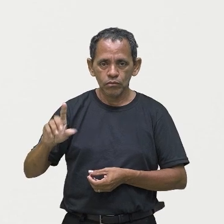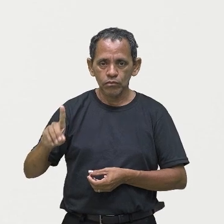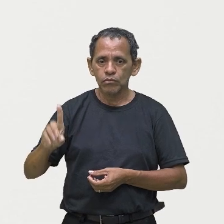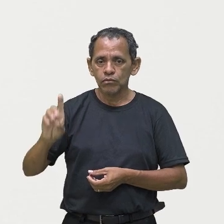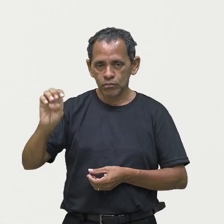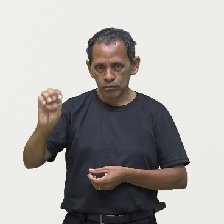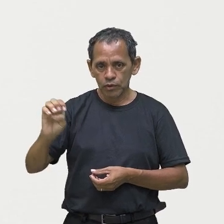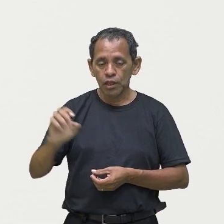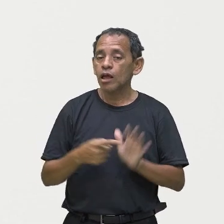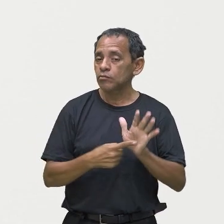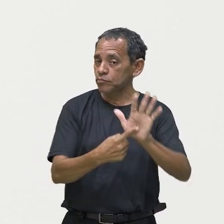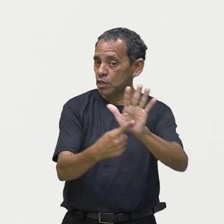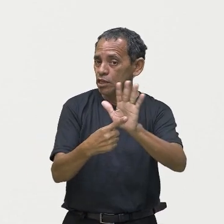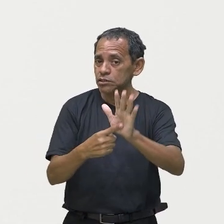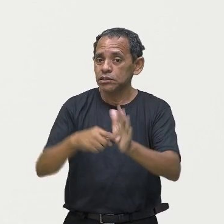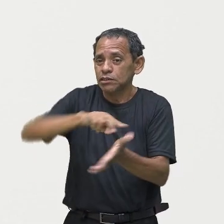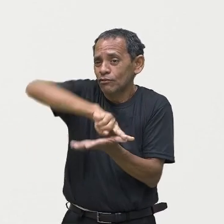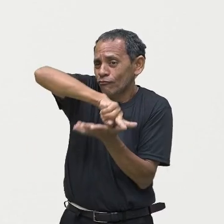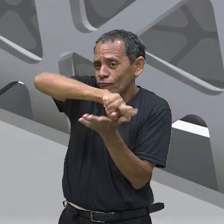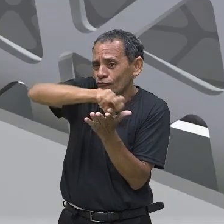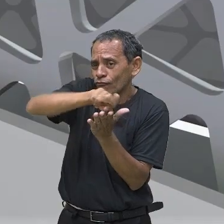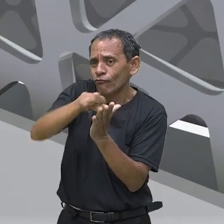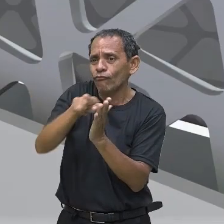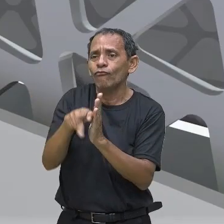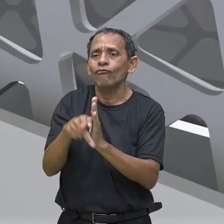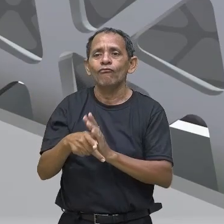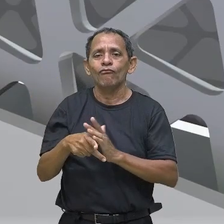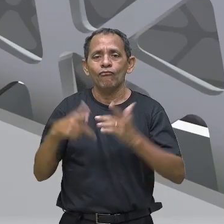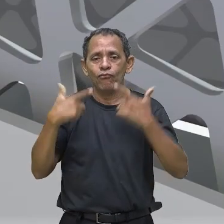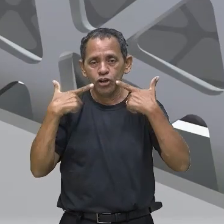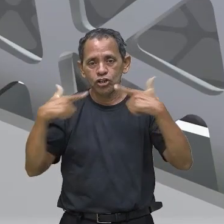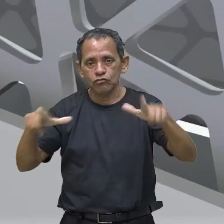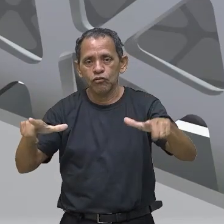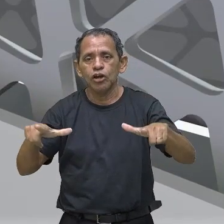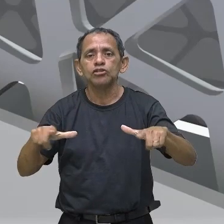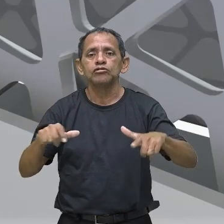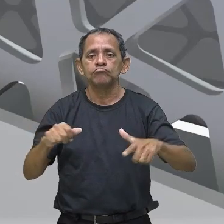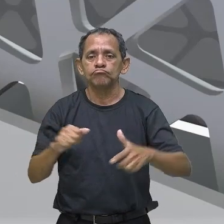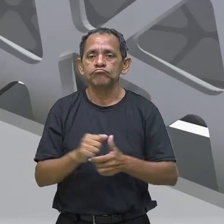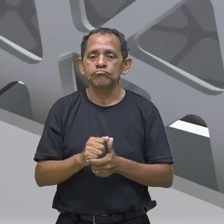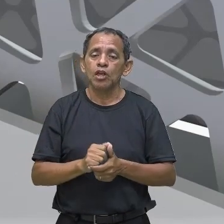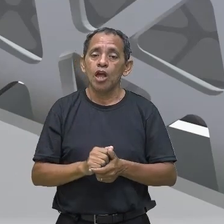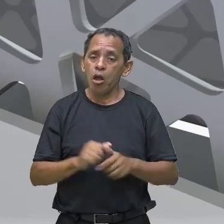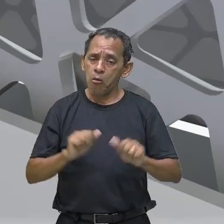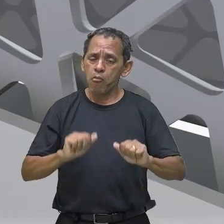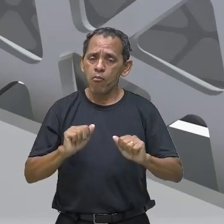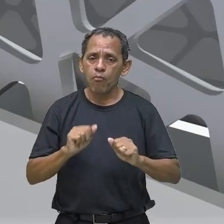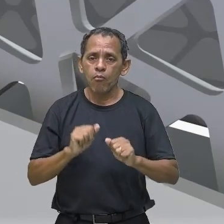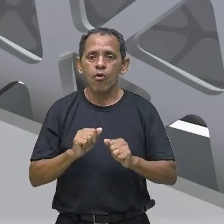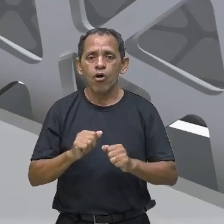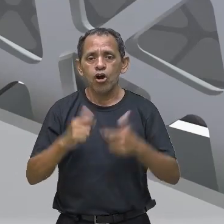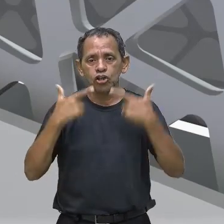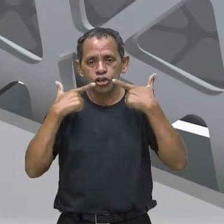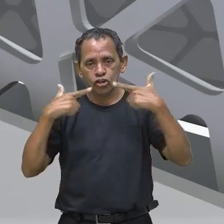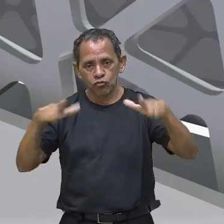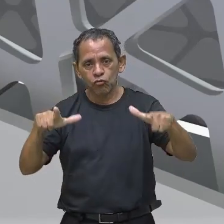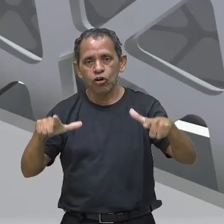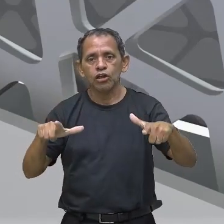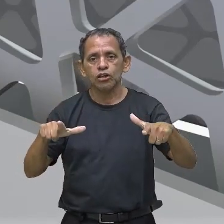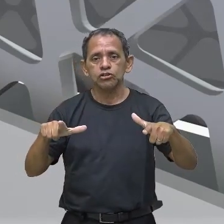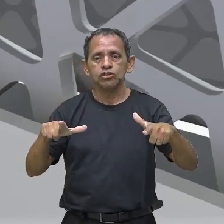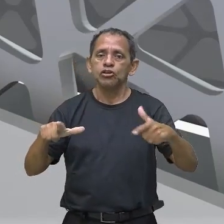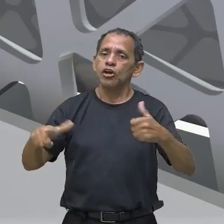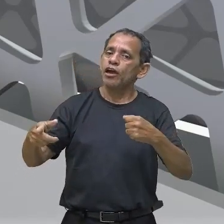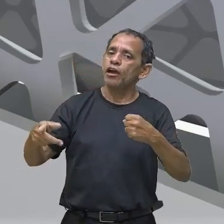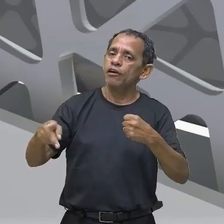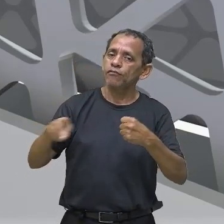linguagens. Eles vão apresentar uma linguagem verbal, porque nos textos multimodais, vai